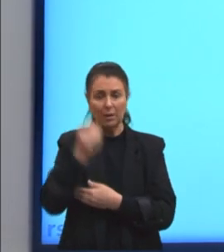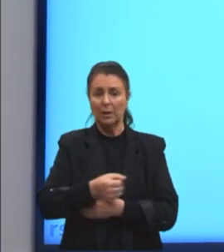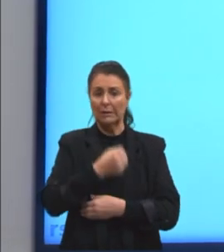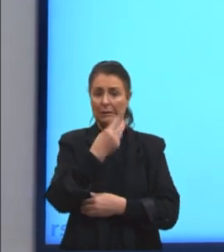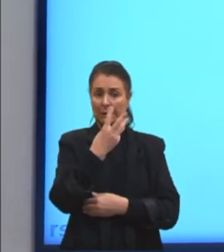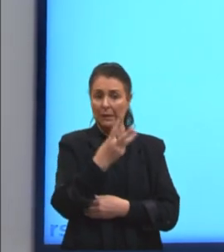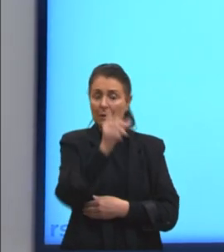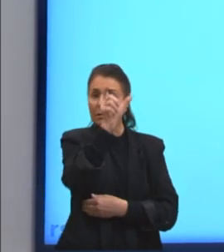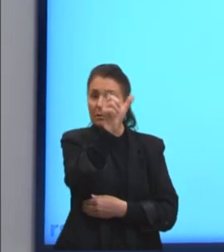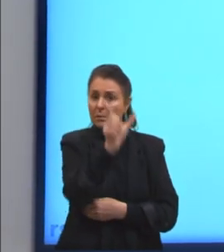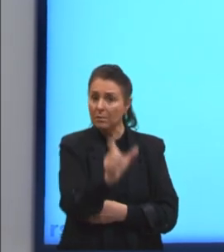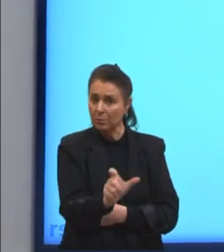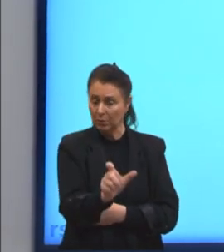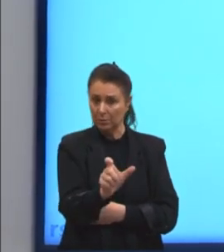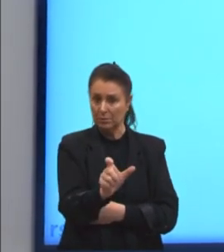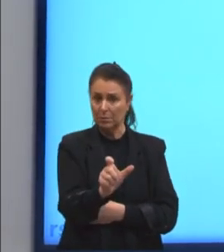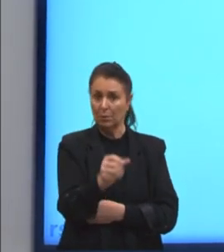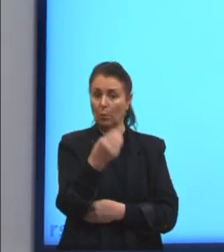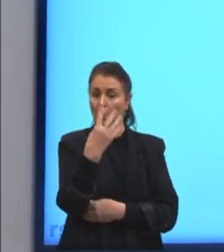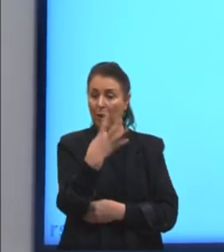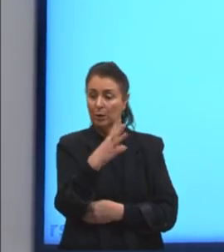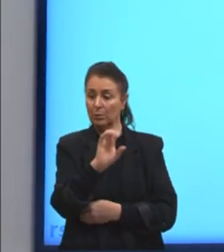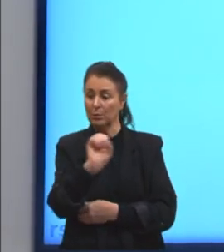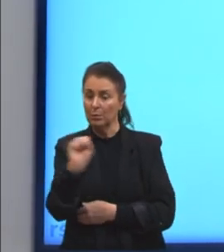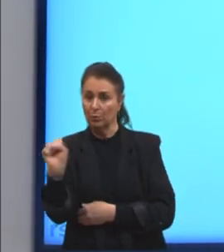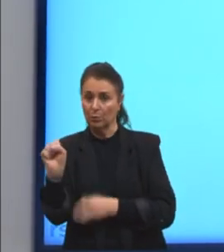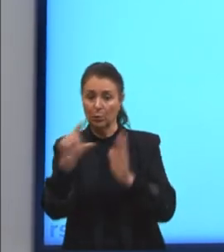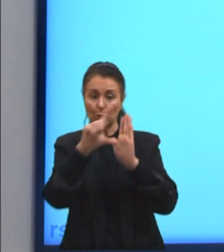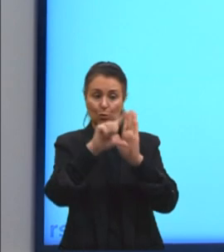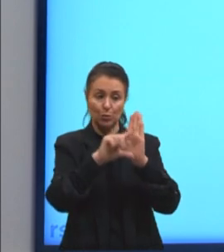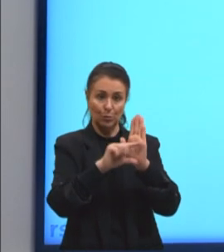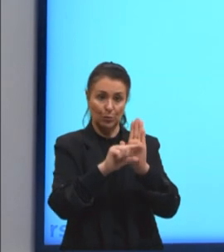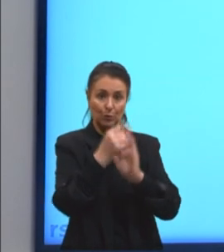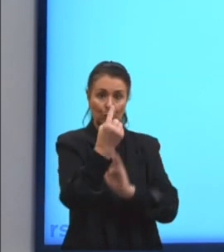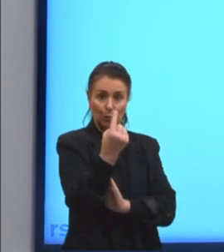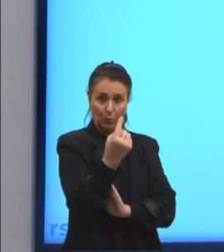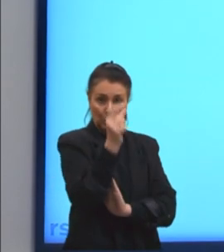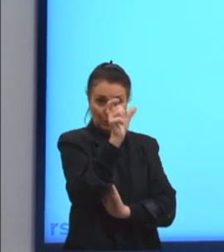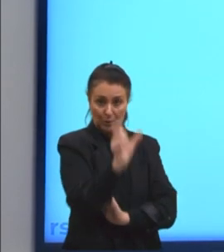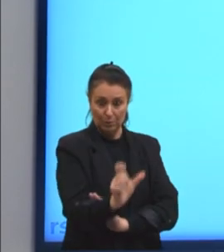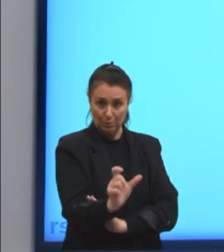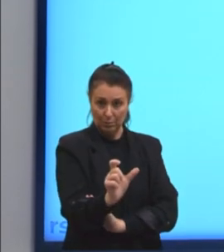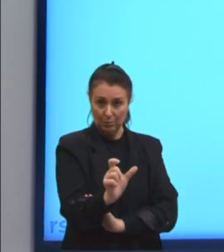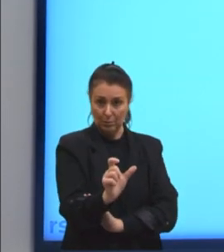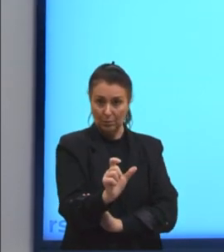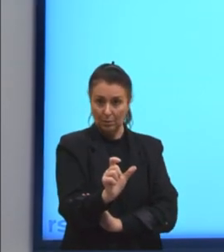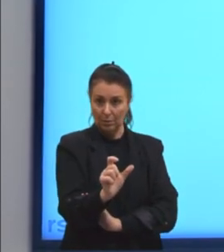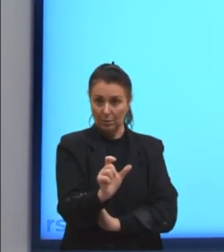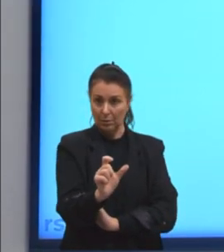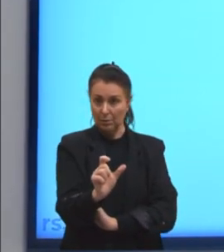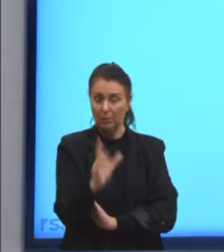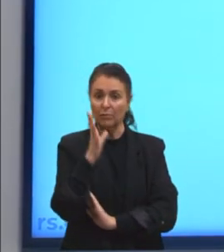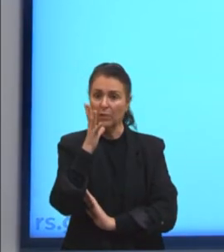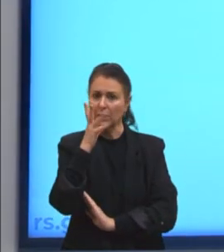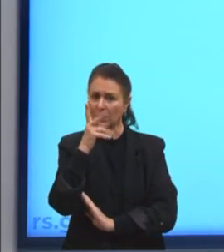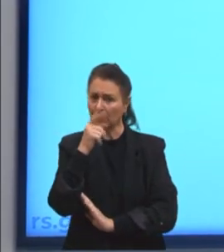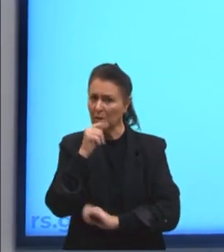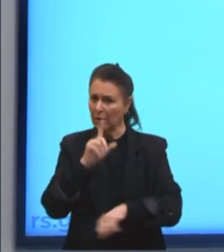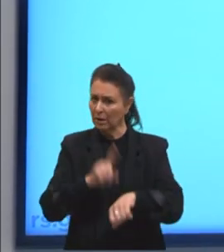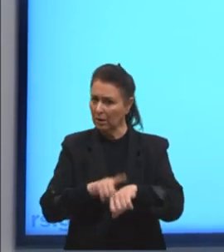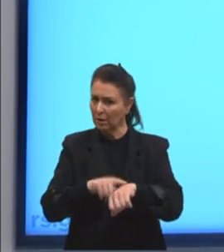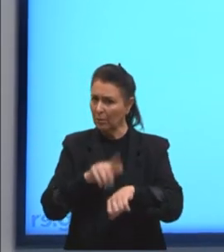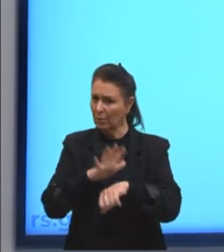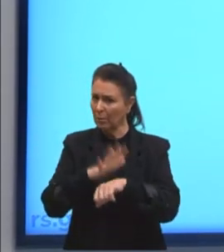pessoas levam quatro segundos e eu diminuir uma pessoa, provavelmente vai levar mais tempo, né?